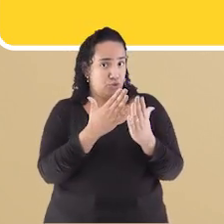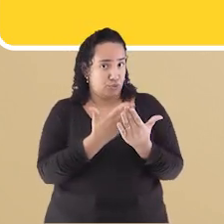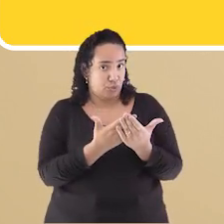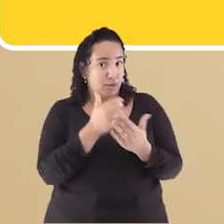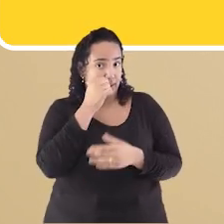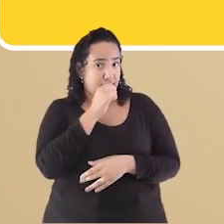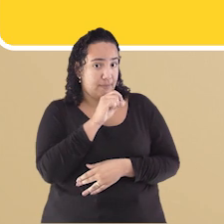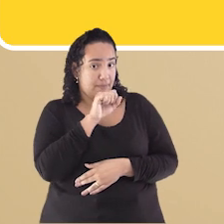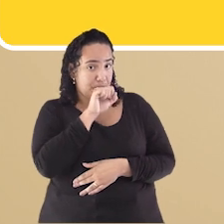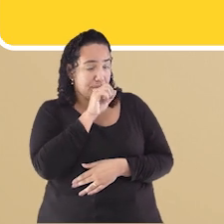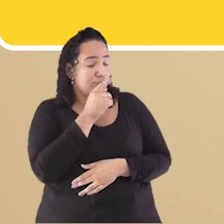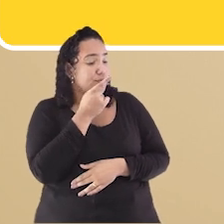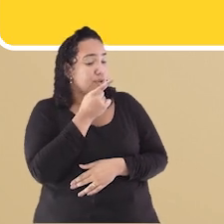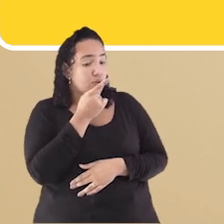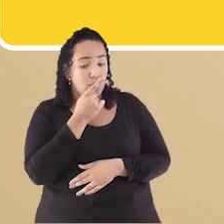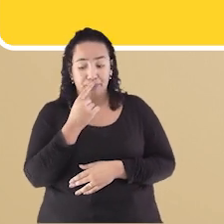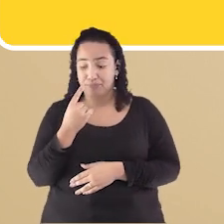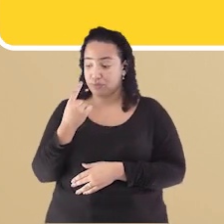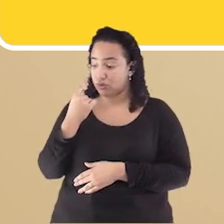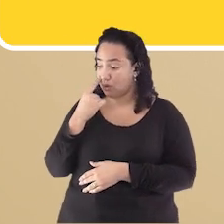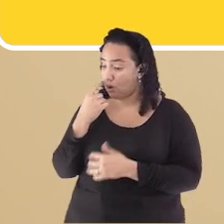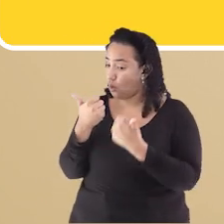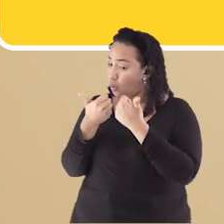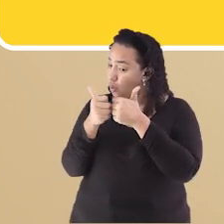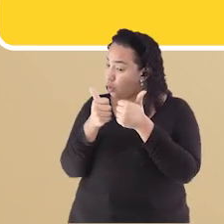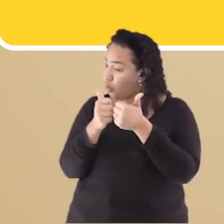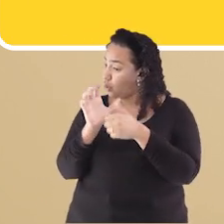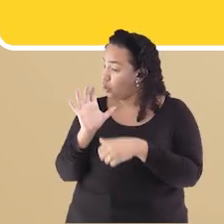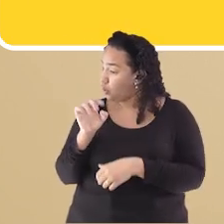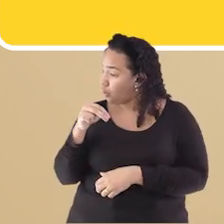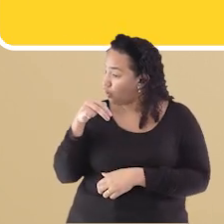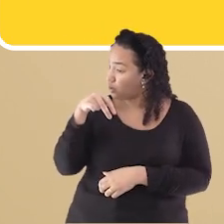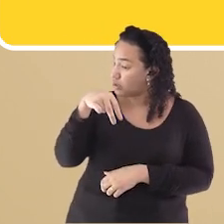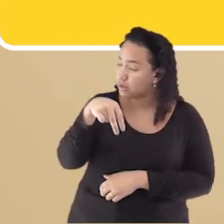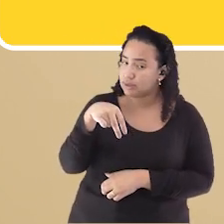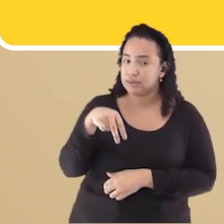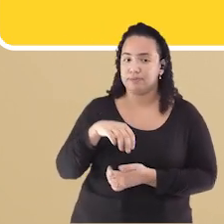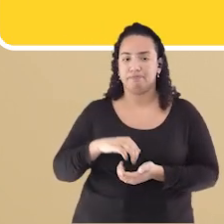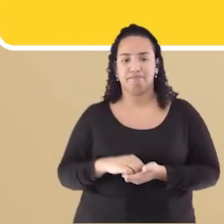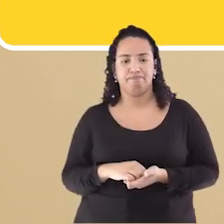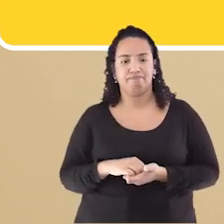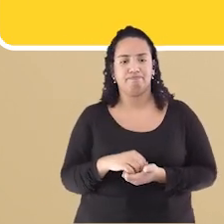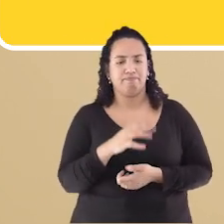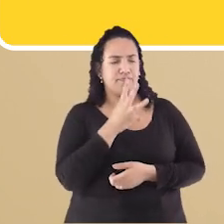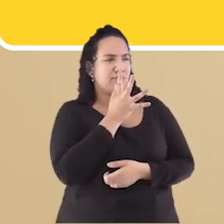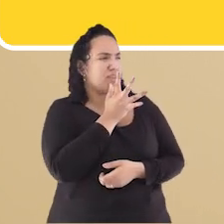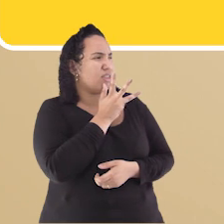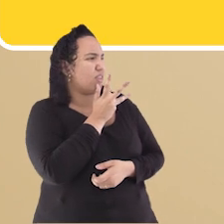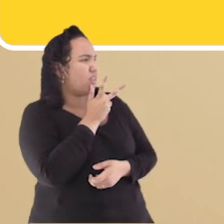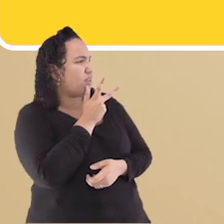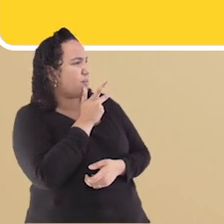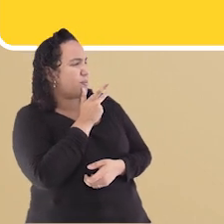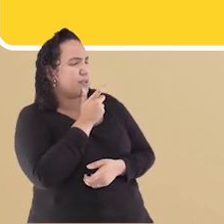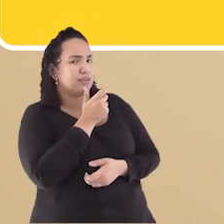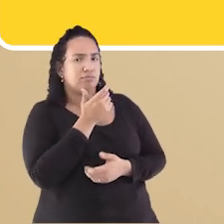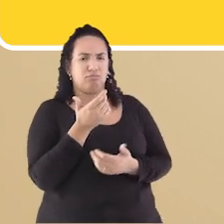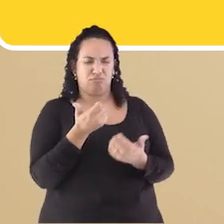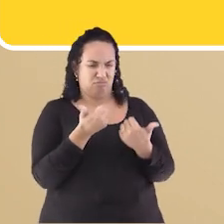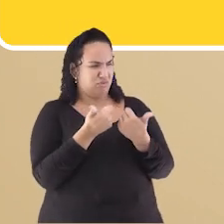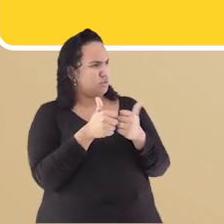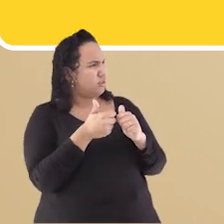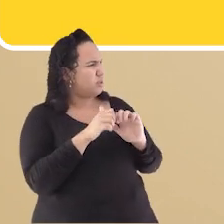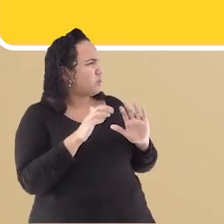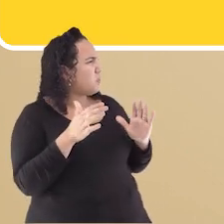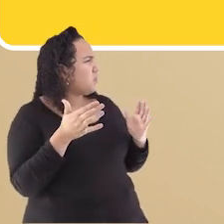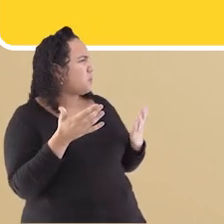João falou Temos que tomar o ônibus Será que vai demorar? Mas que ônibus, mamãe?